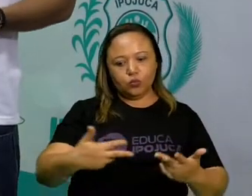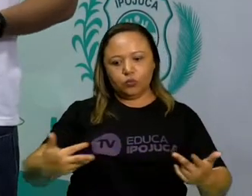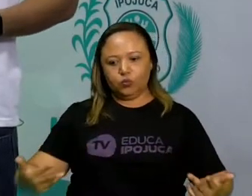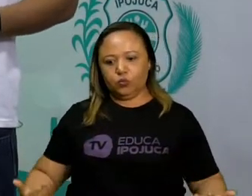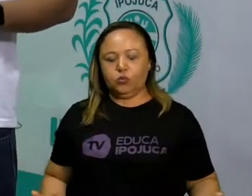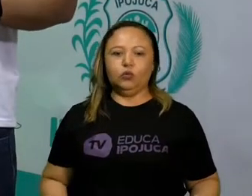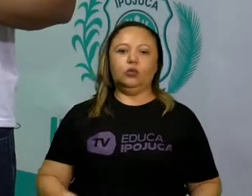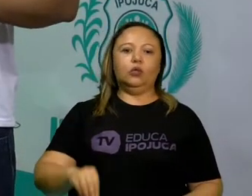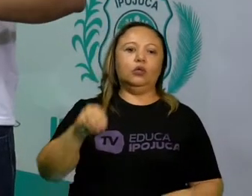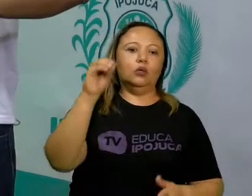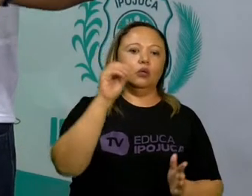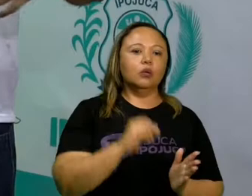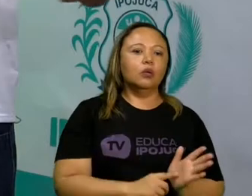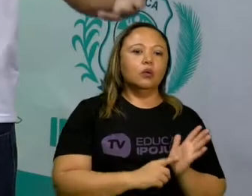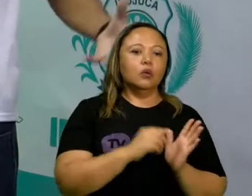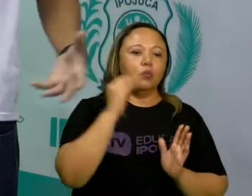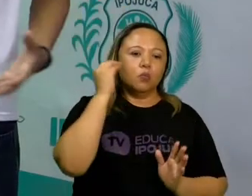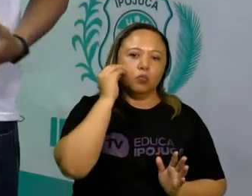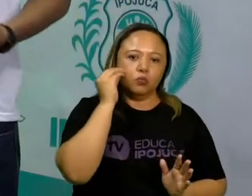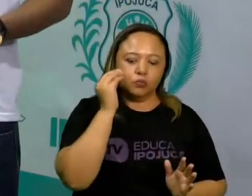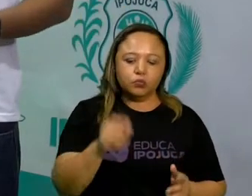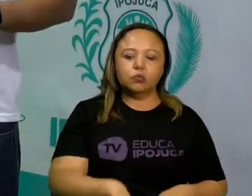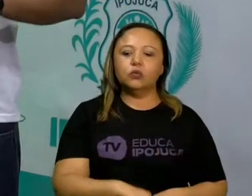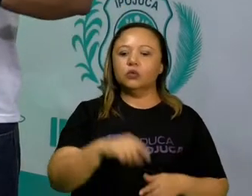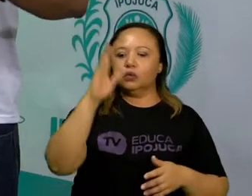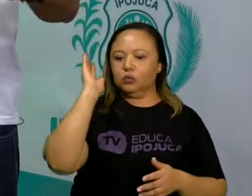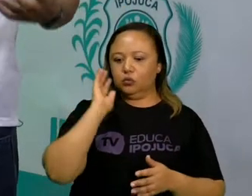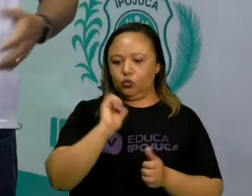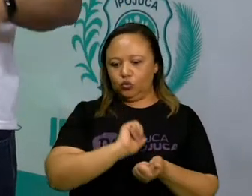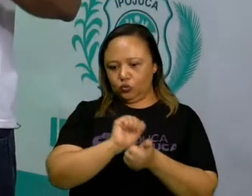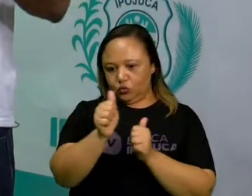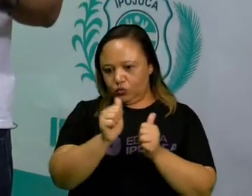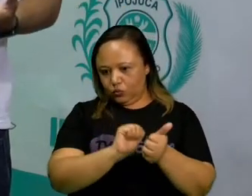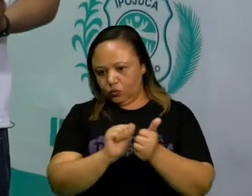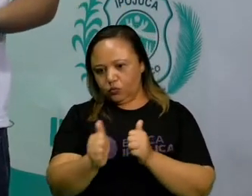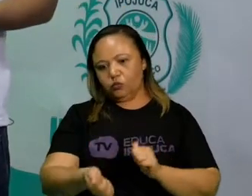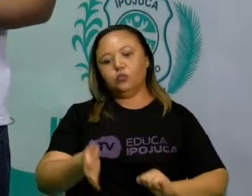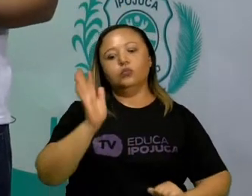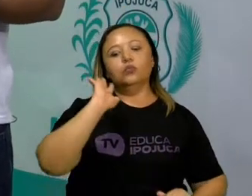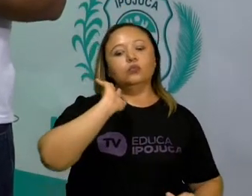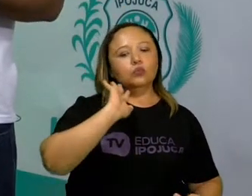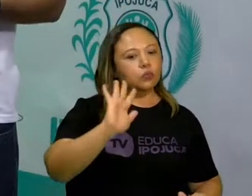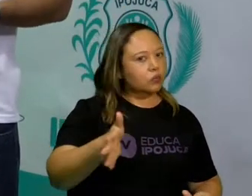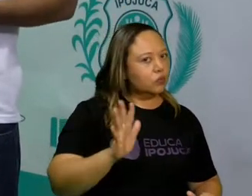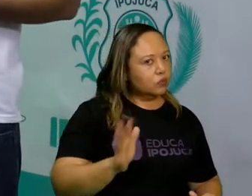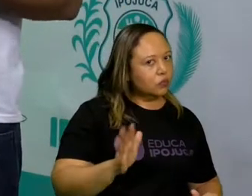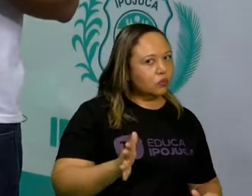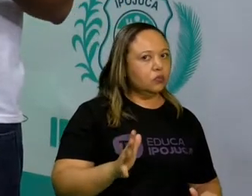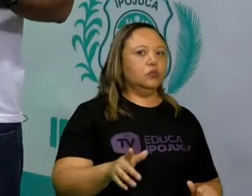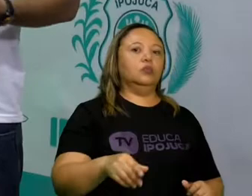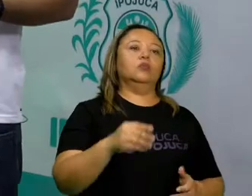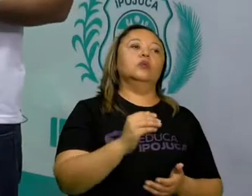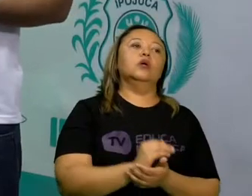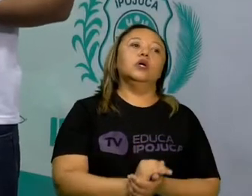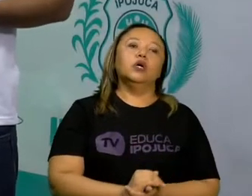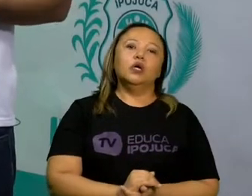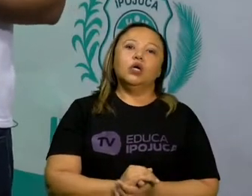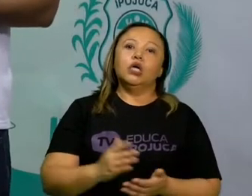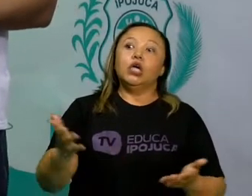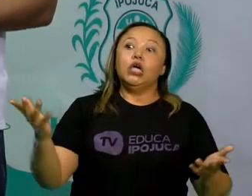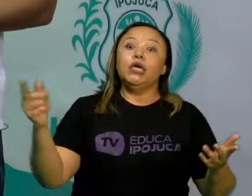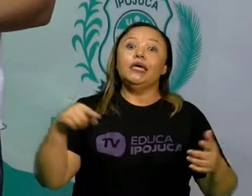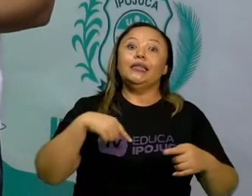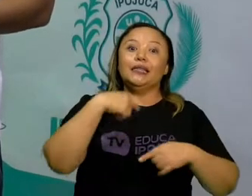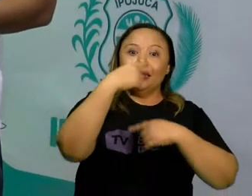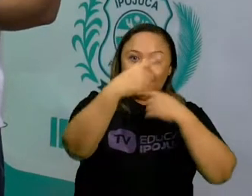compor um elenco de modalidades que mais tarde se tornaram os Jogos Olímpicos